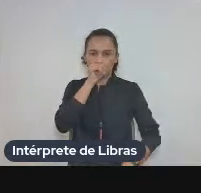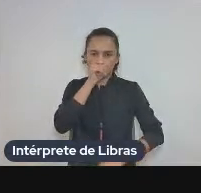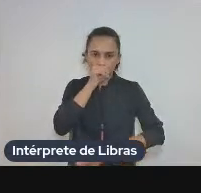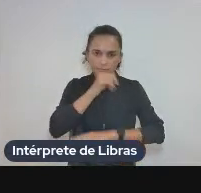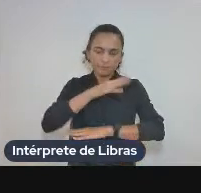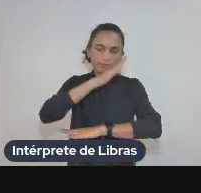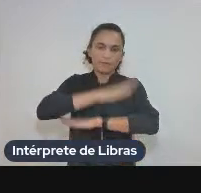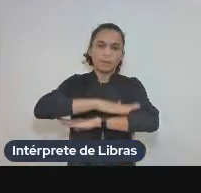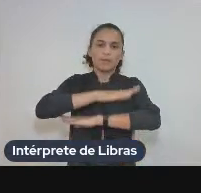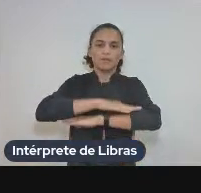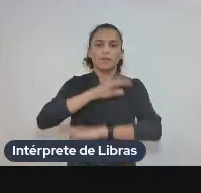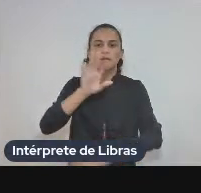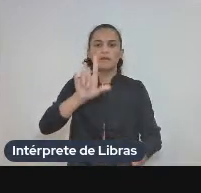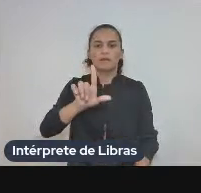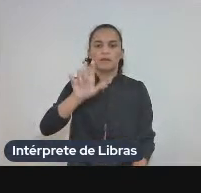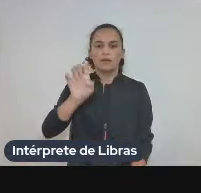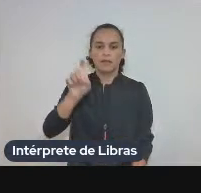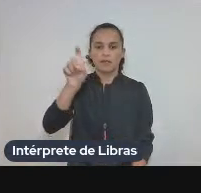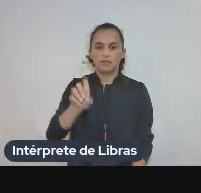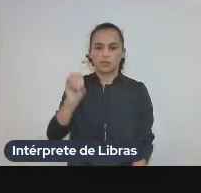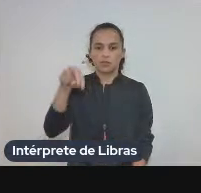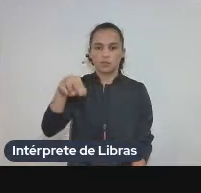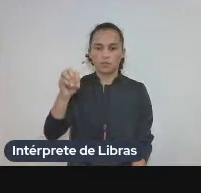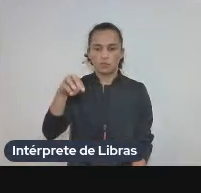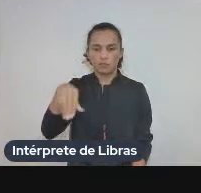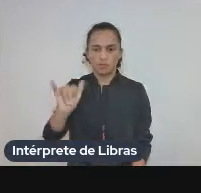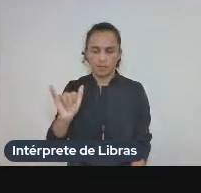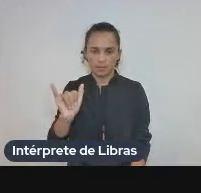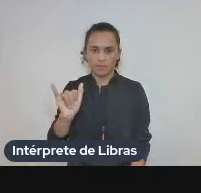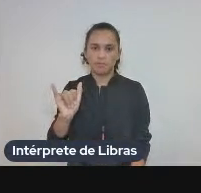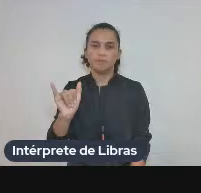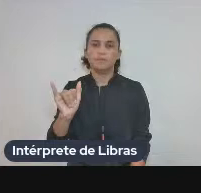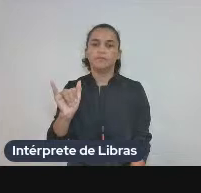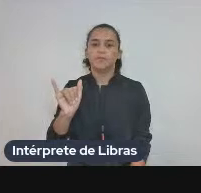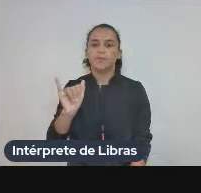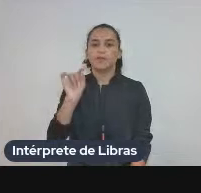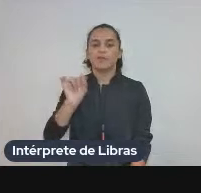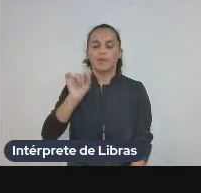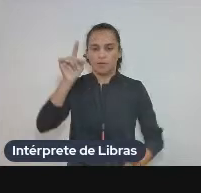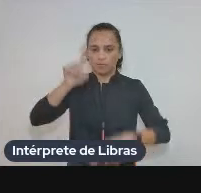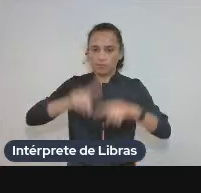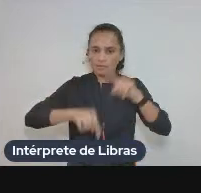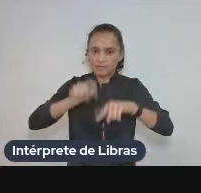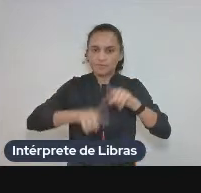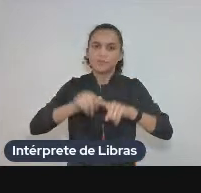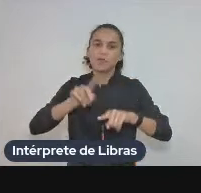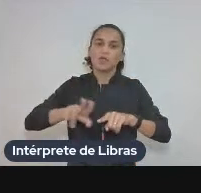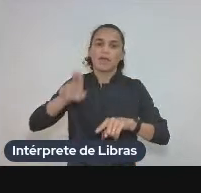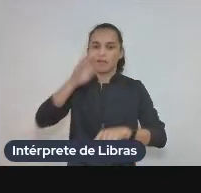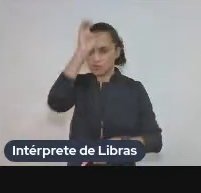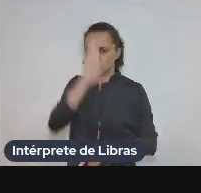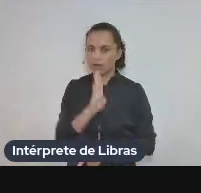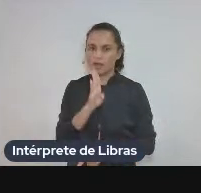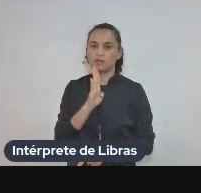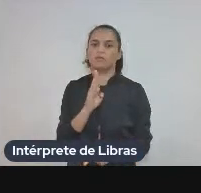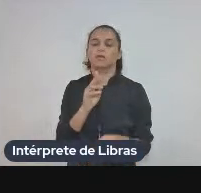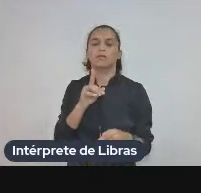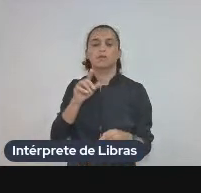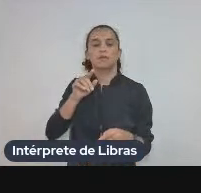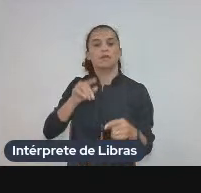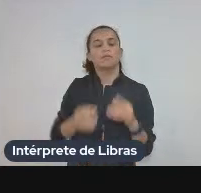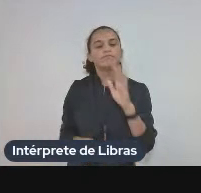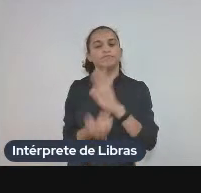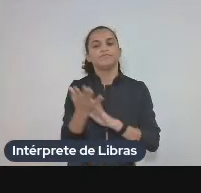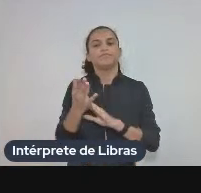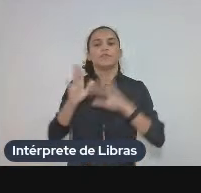a plataforma Lexonam ela é uma ferramenta gratuita baseada em nuvem para a criação de dicionários online